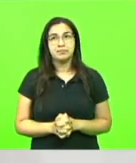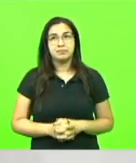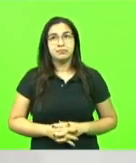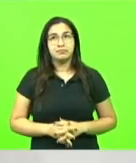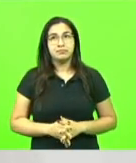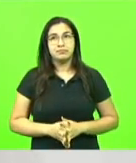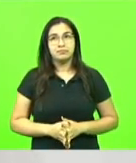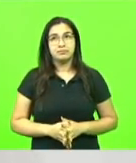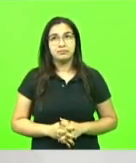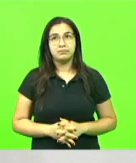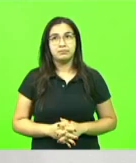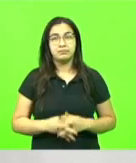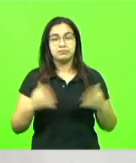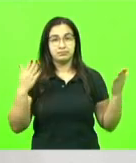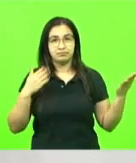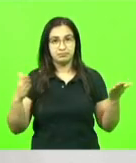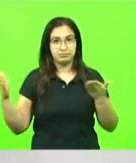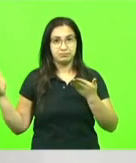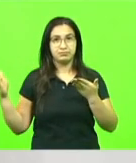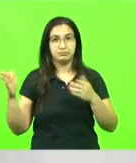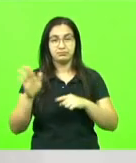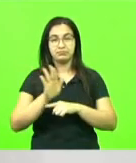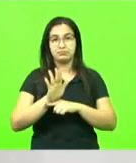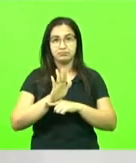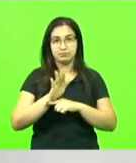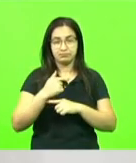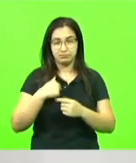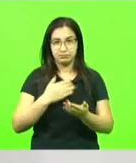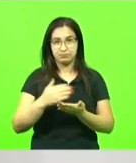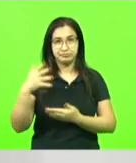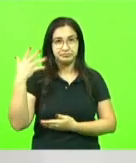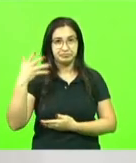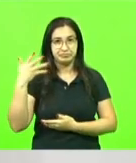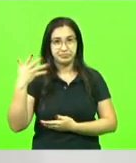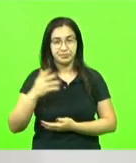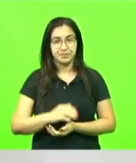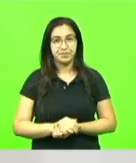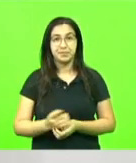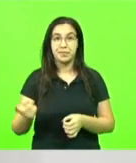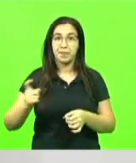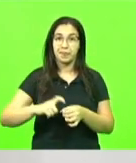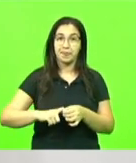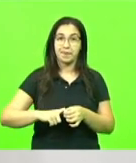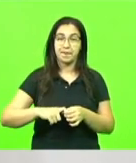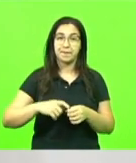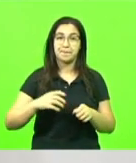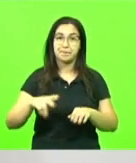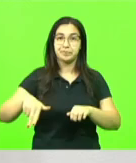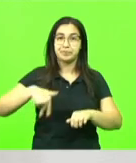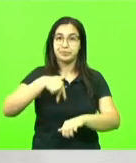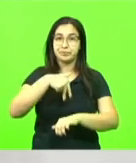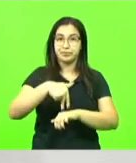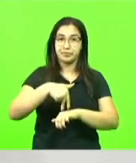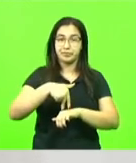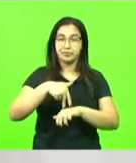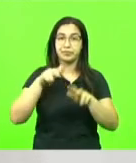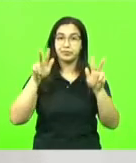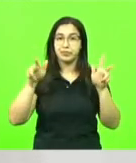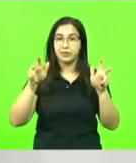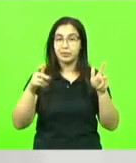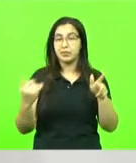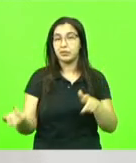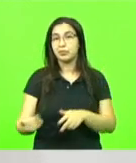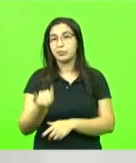gostaria que a assessoria pudesse passar no vídeo durante a minha fala. Retorno a esta tribuna aqui para falar sobre um tema fundamental e